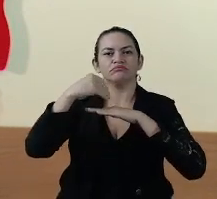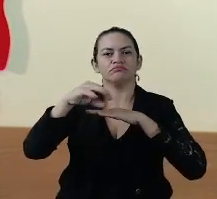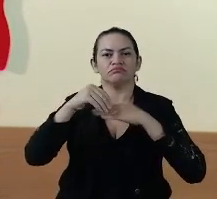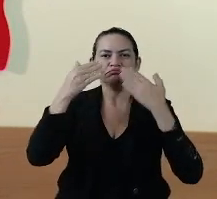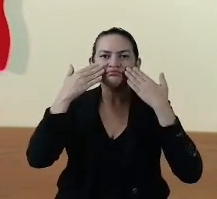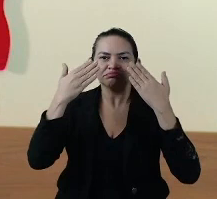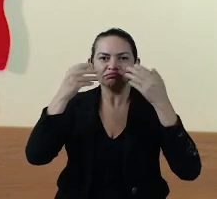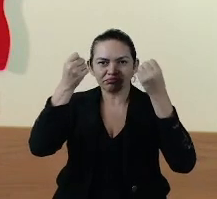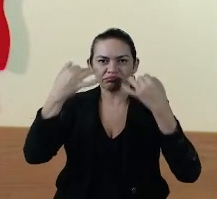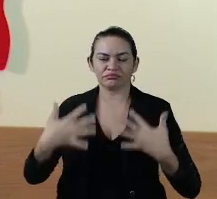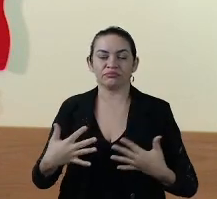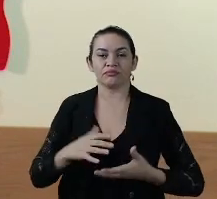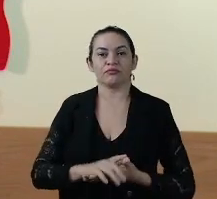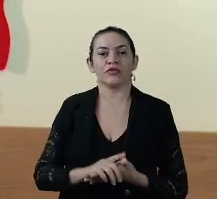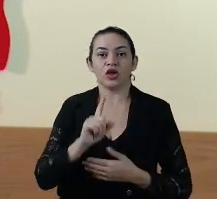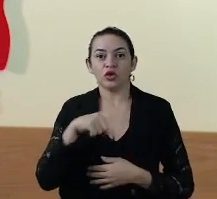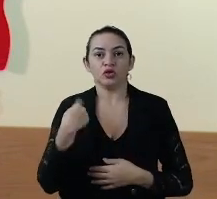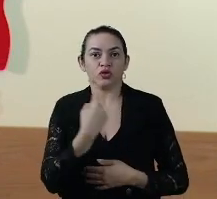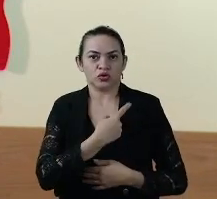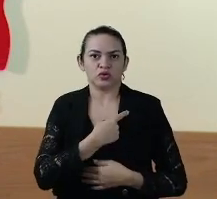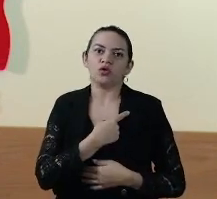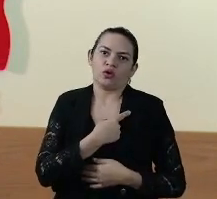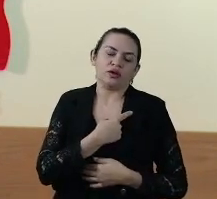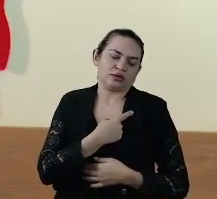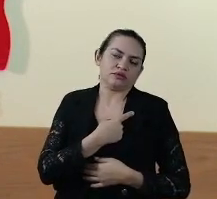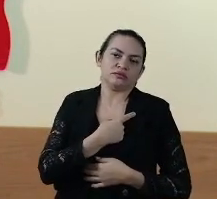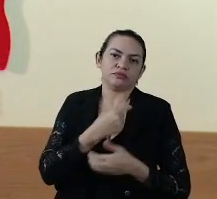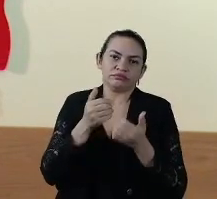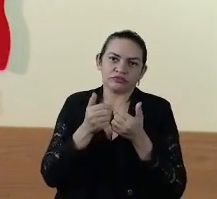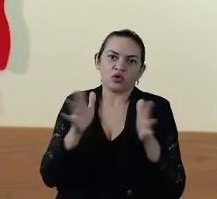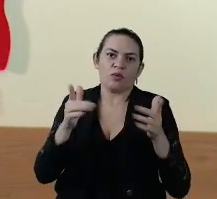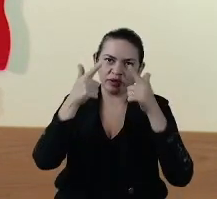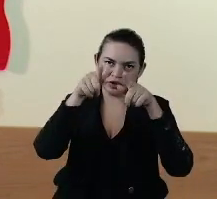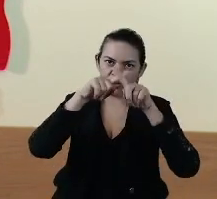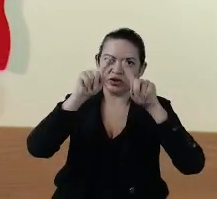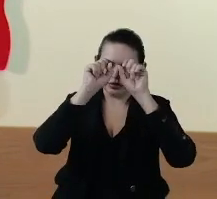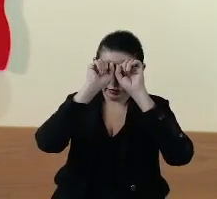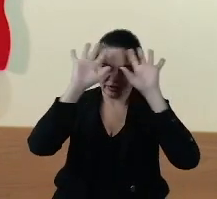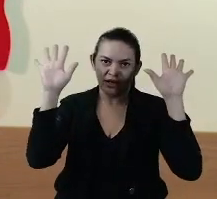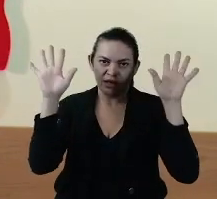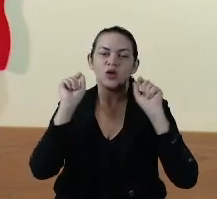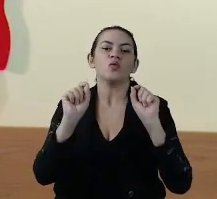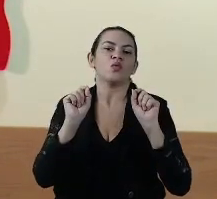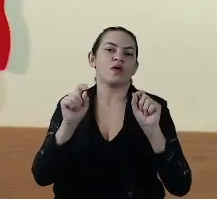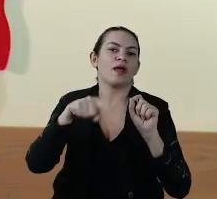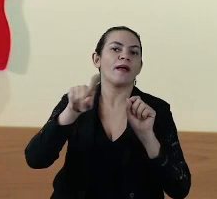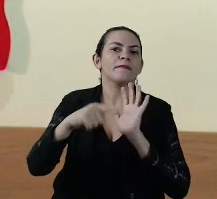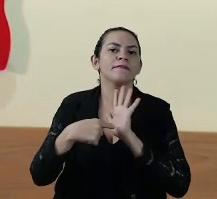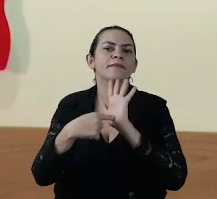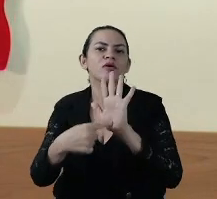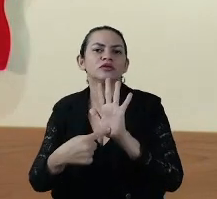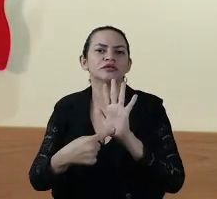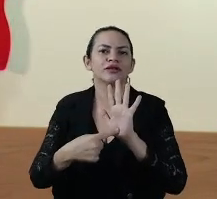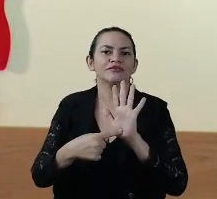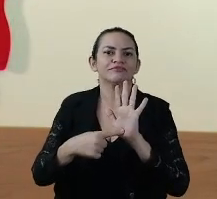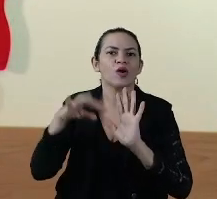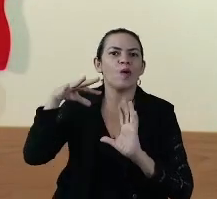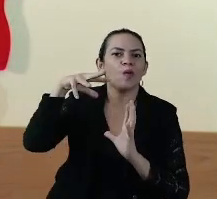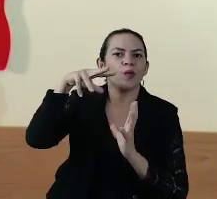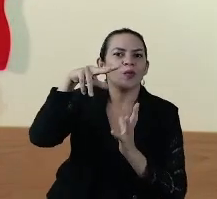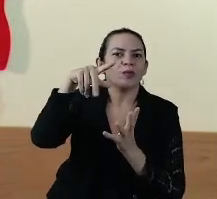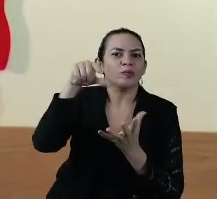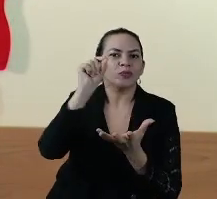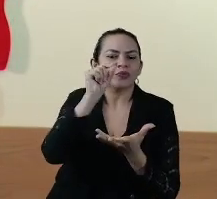Nós iniciamos essa prestação de contas de hoje, mostrando o cenário mundial